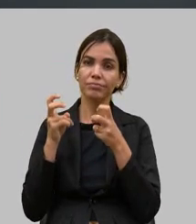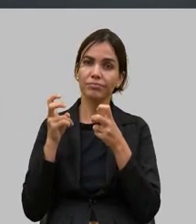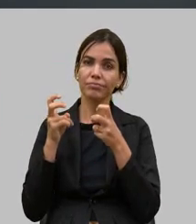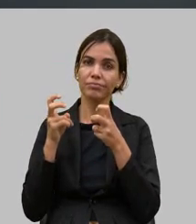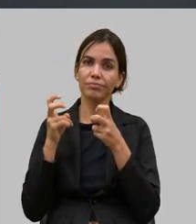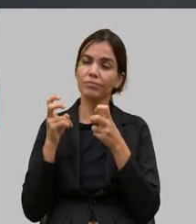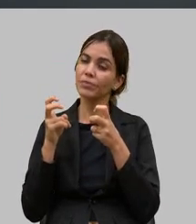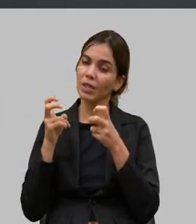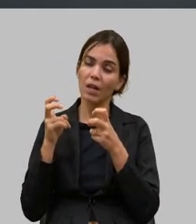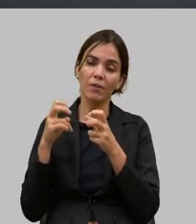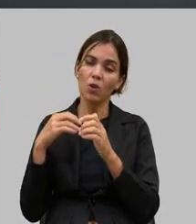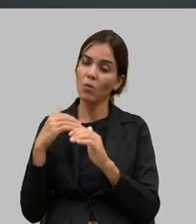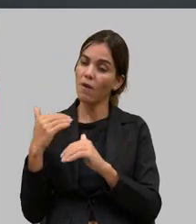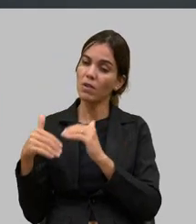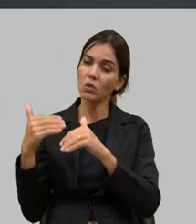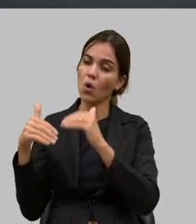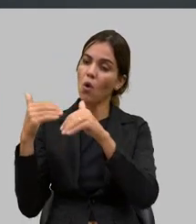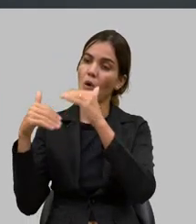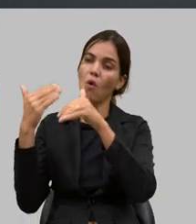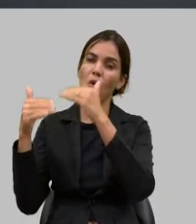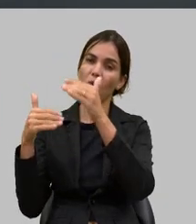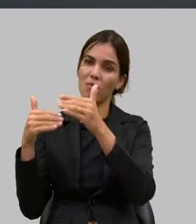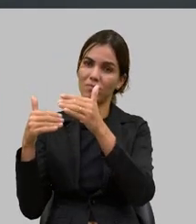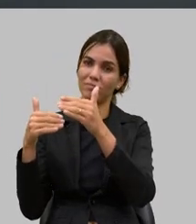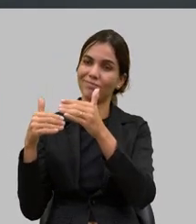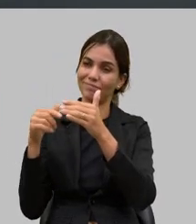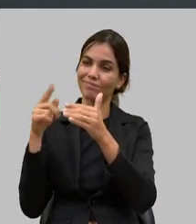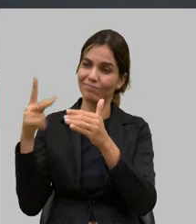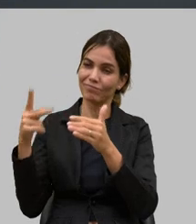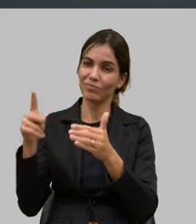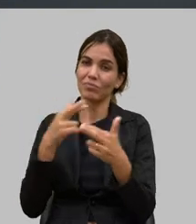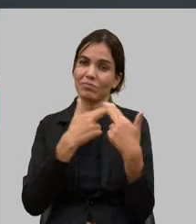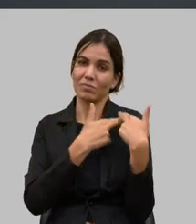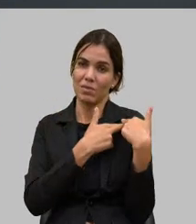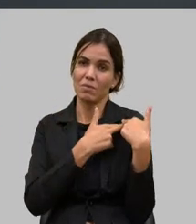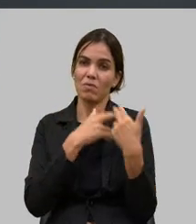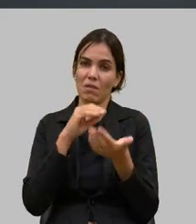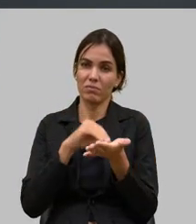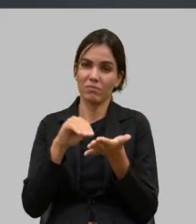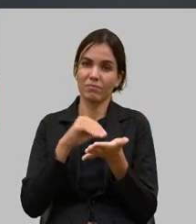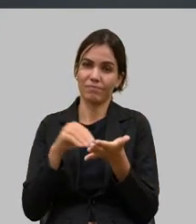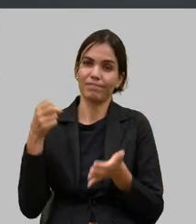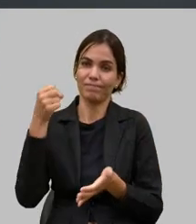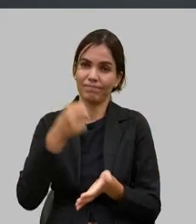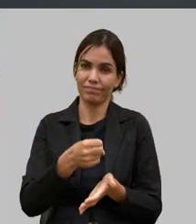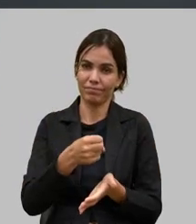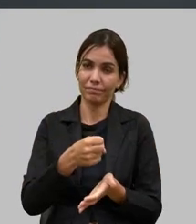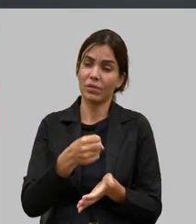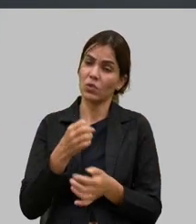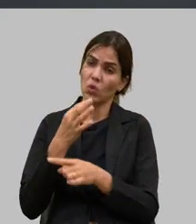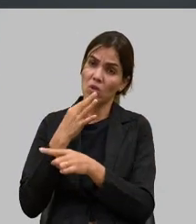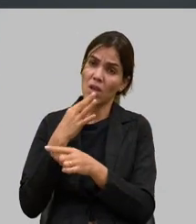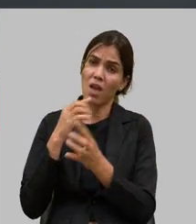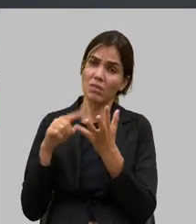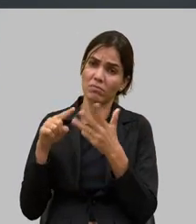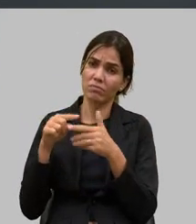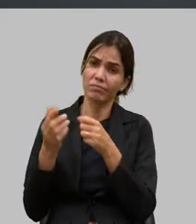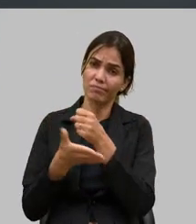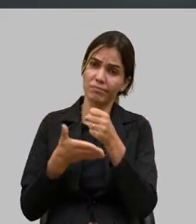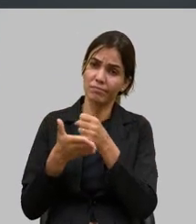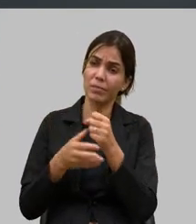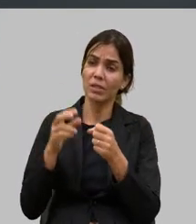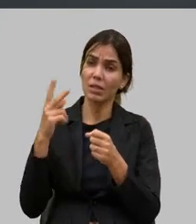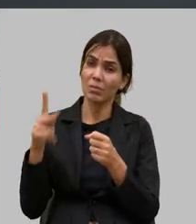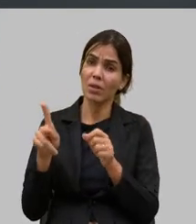do momento que o senhor está à frente dessa secretaria o seu conhecimento de base a sua humildade porque